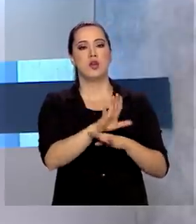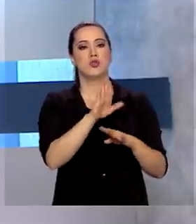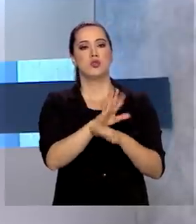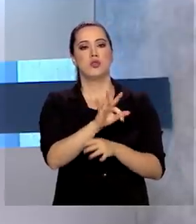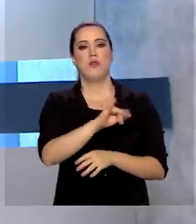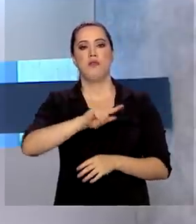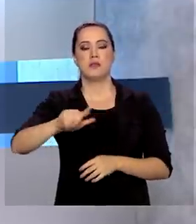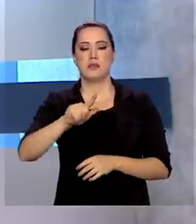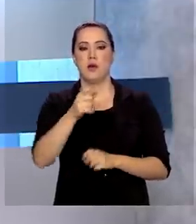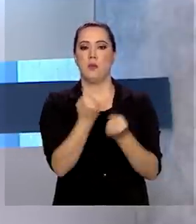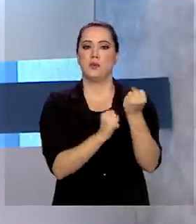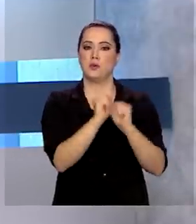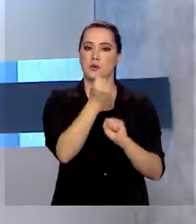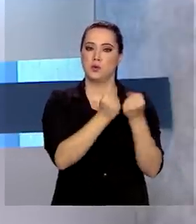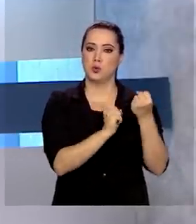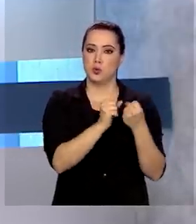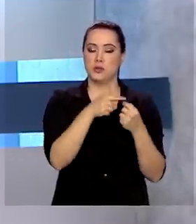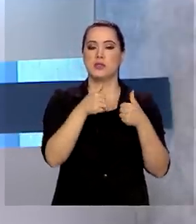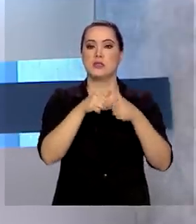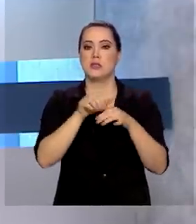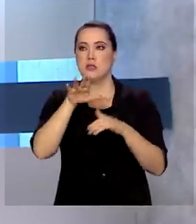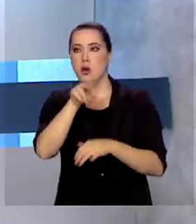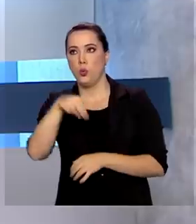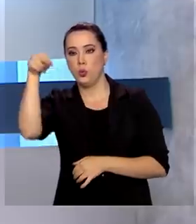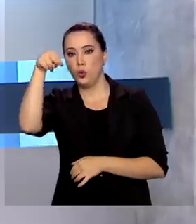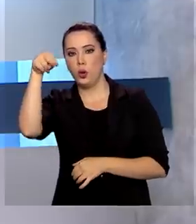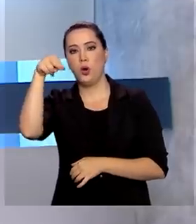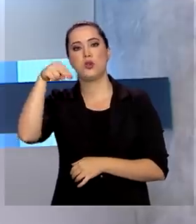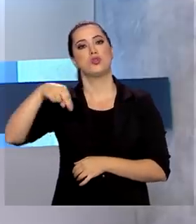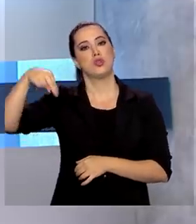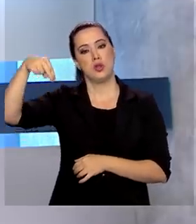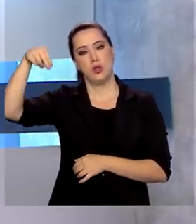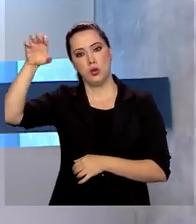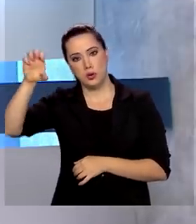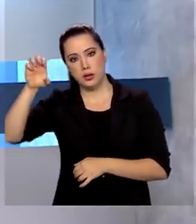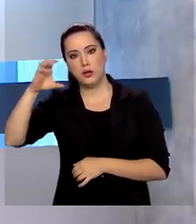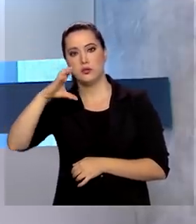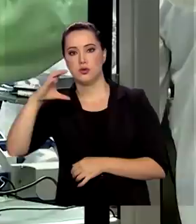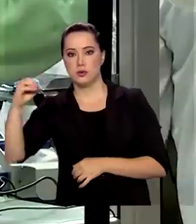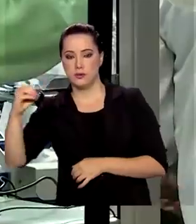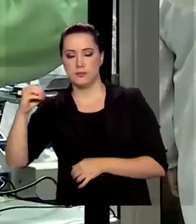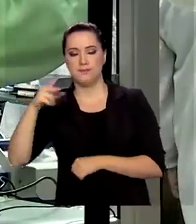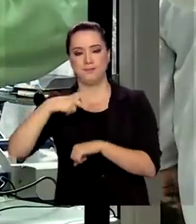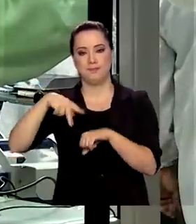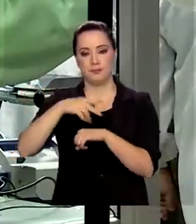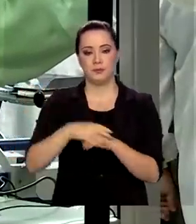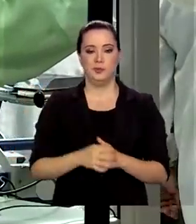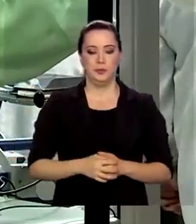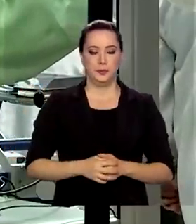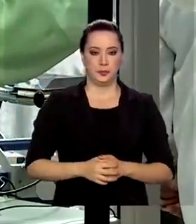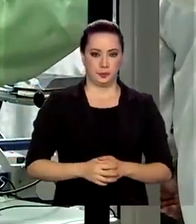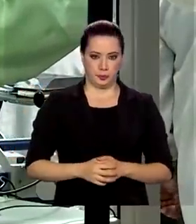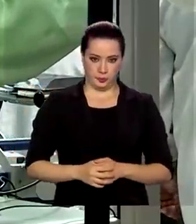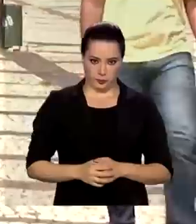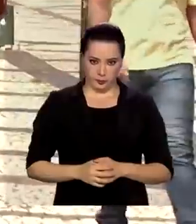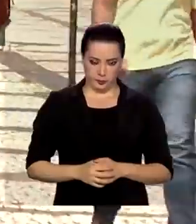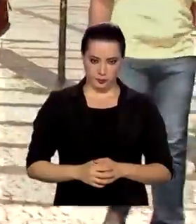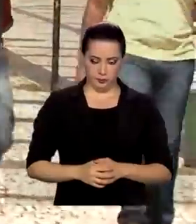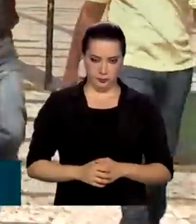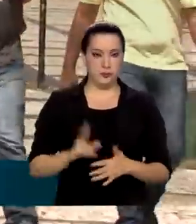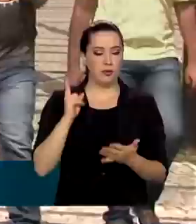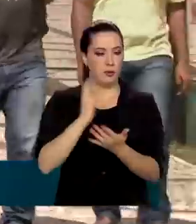fiscais para as fábricas instaladas no norte, nordeste e centro-oeste do país. Mesmo com os desafios